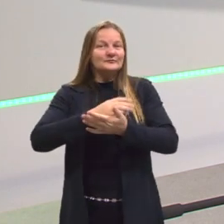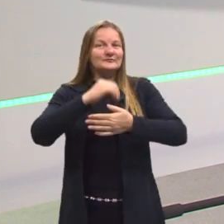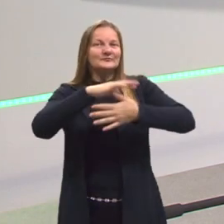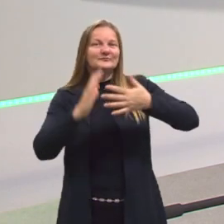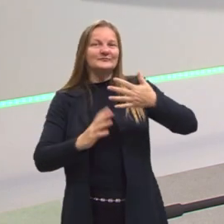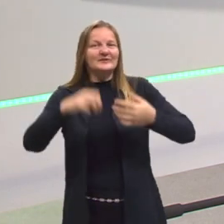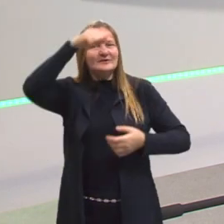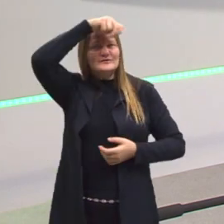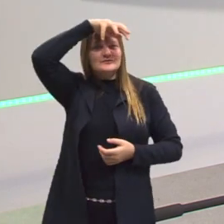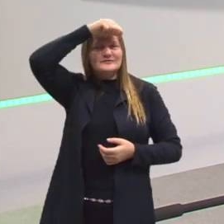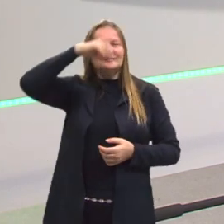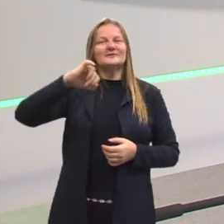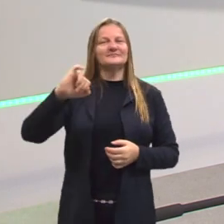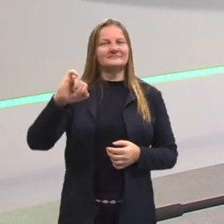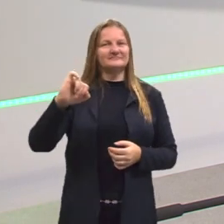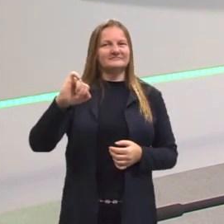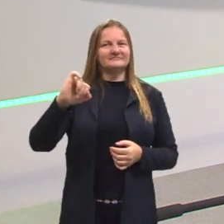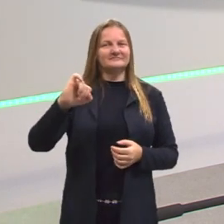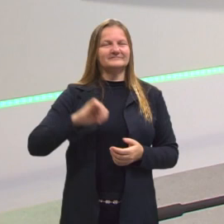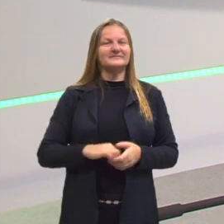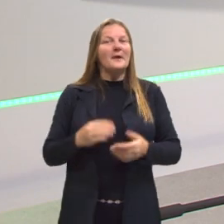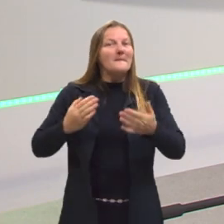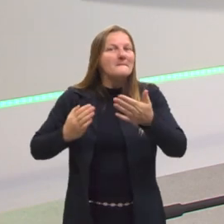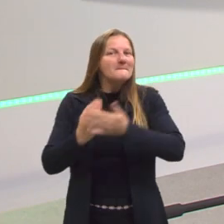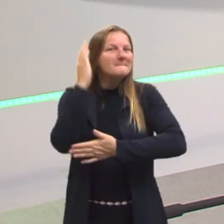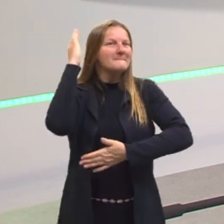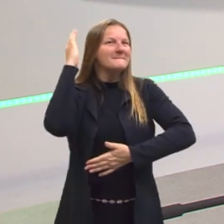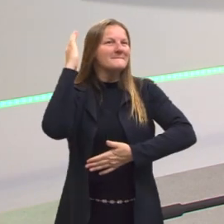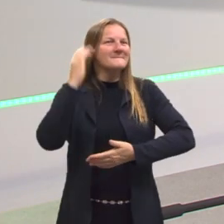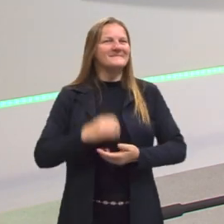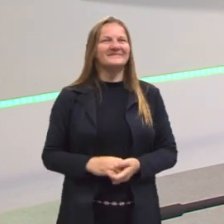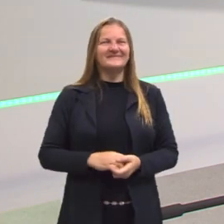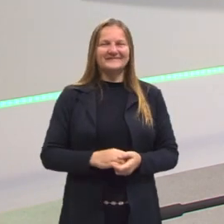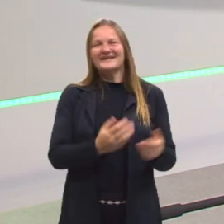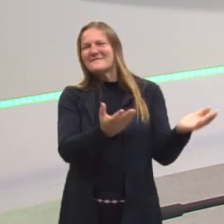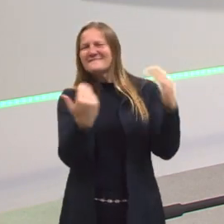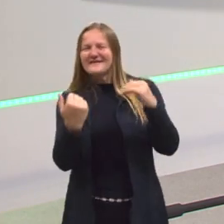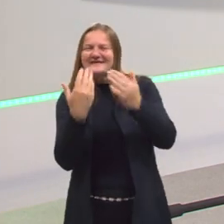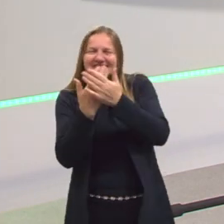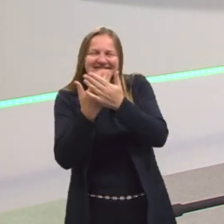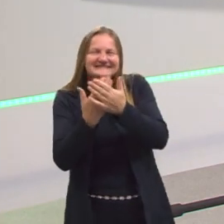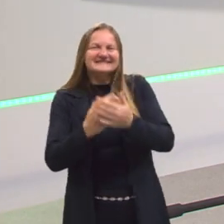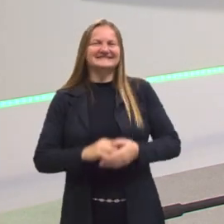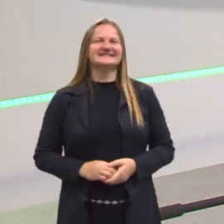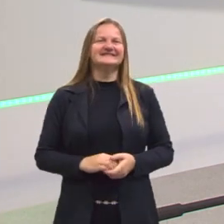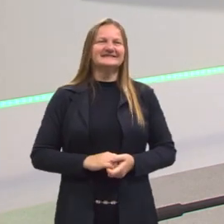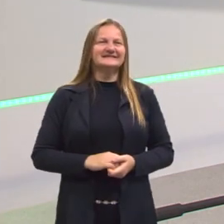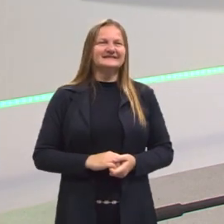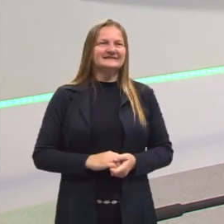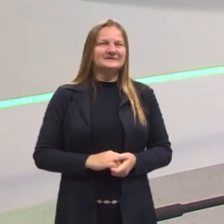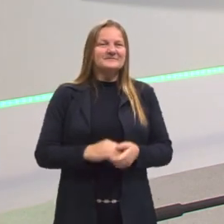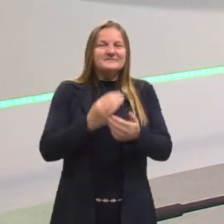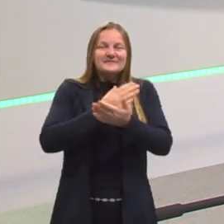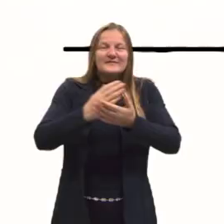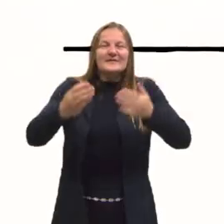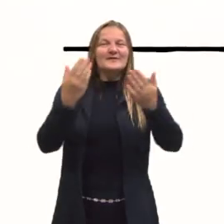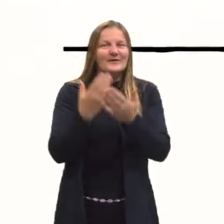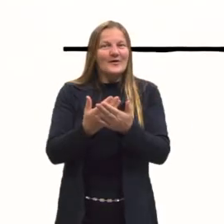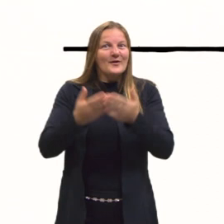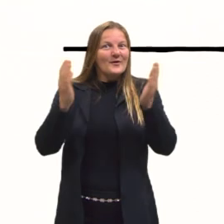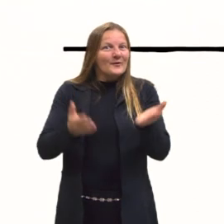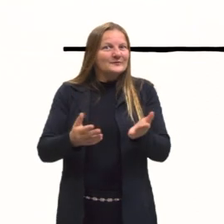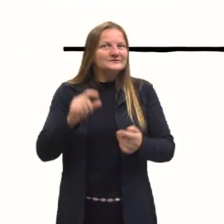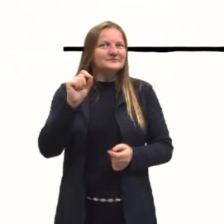professora Suzana e Lucimeia. Partiu passar? Então, bora estudar, né? Então, a nossa aula de hoje